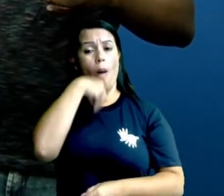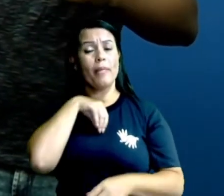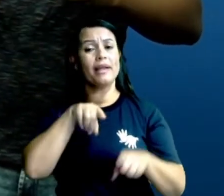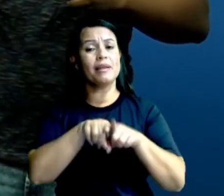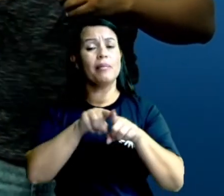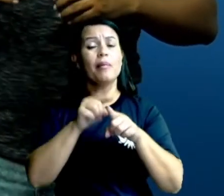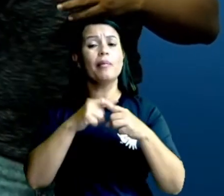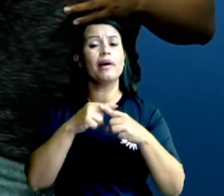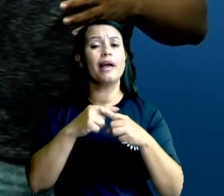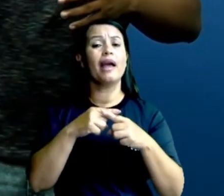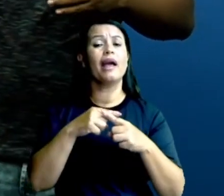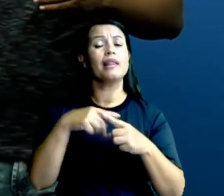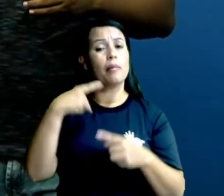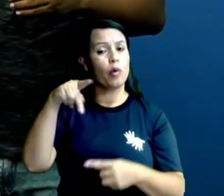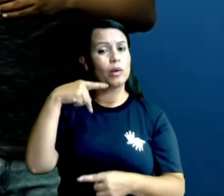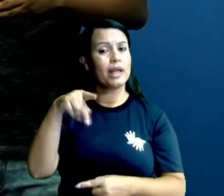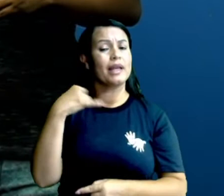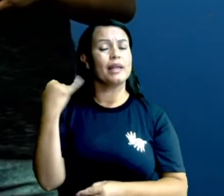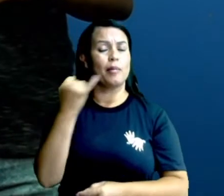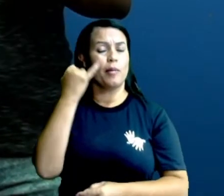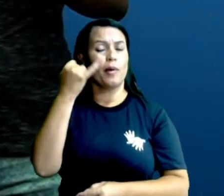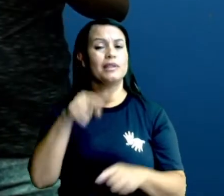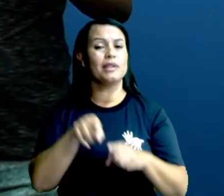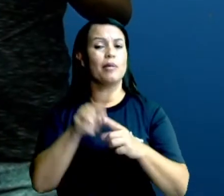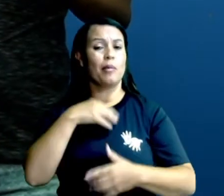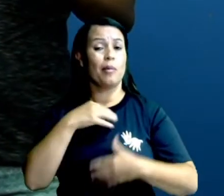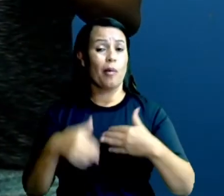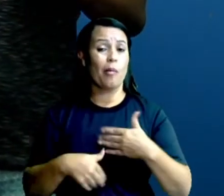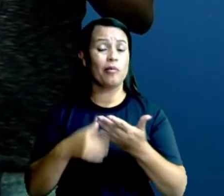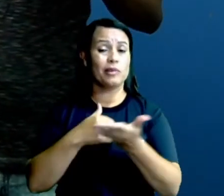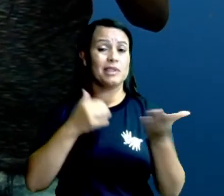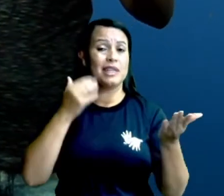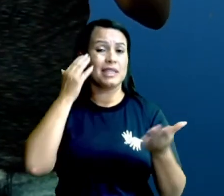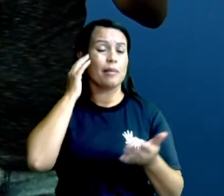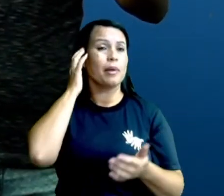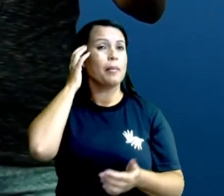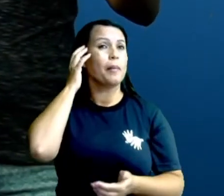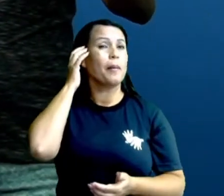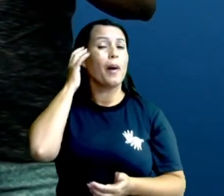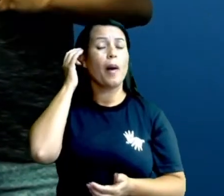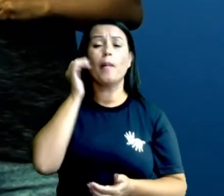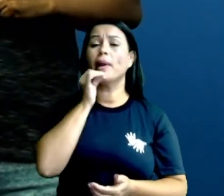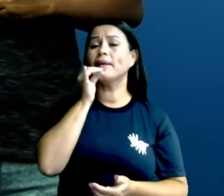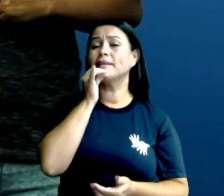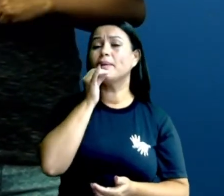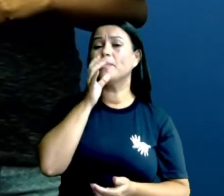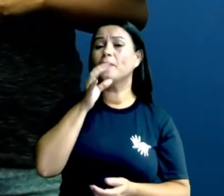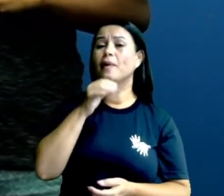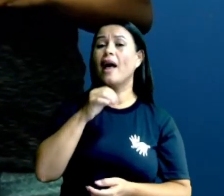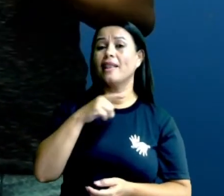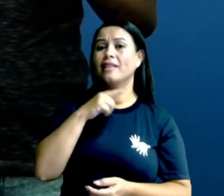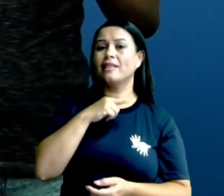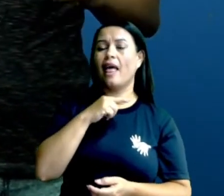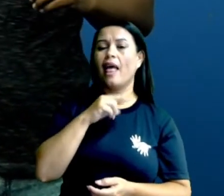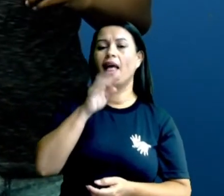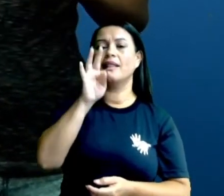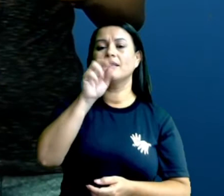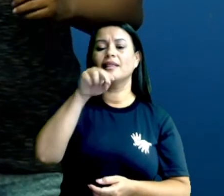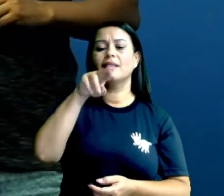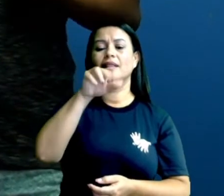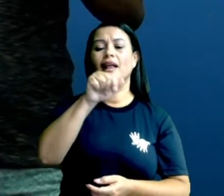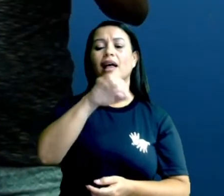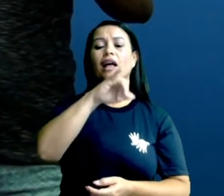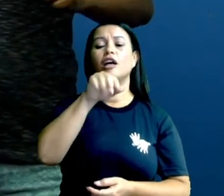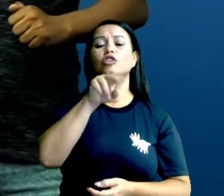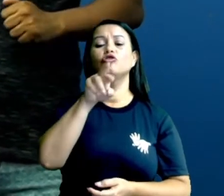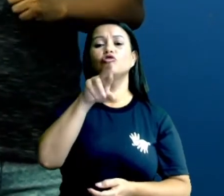barata e muito rica de proteínas. Quem aqui não gosta de uma tanajura, quando está na época de tanajura, né? Imagina, me lembrar o tempo de